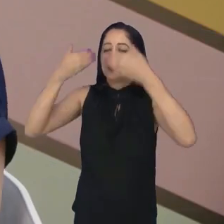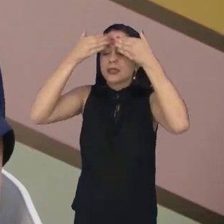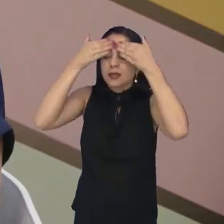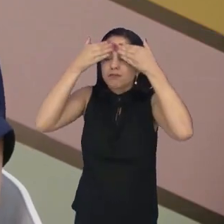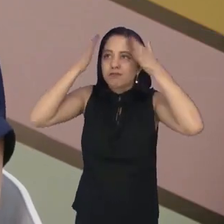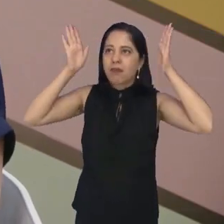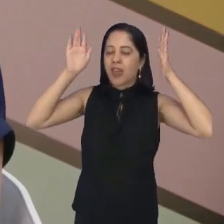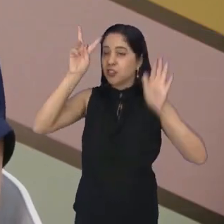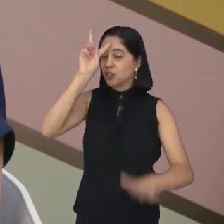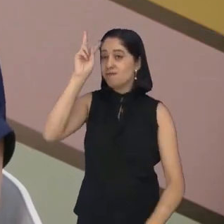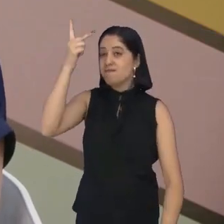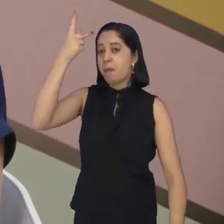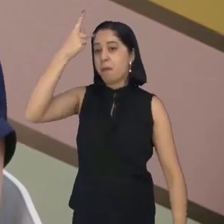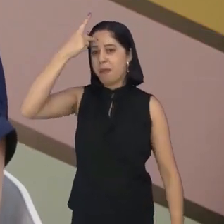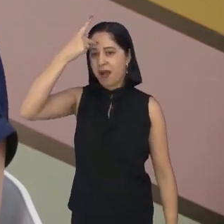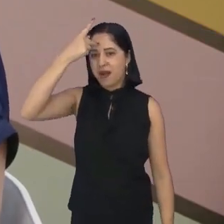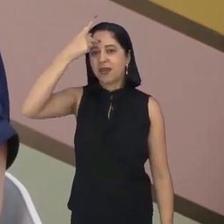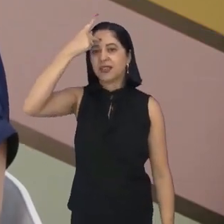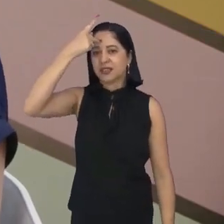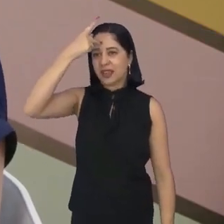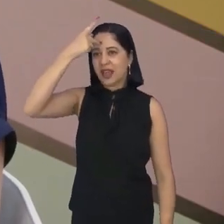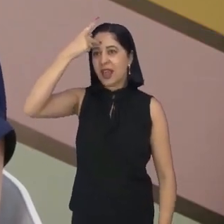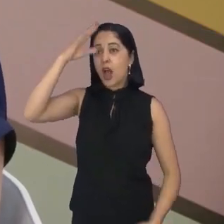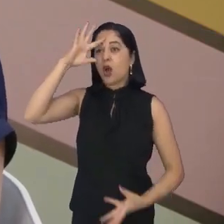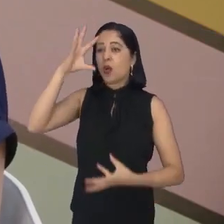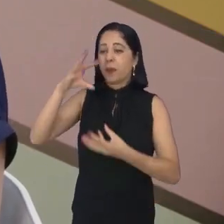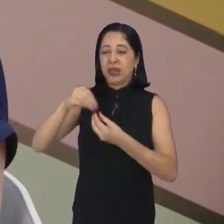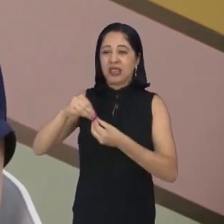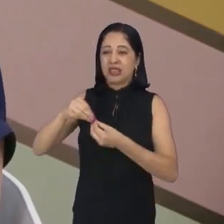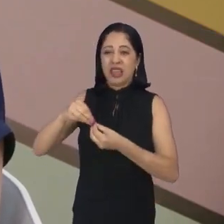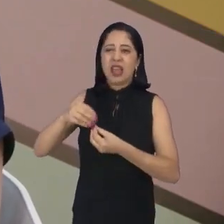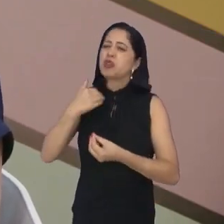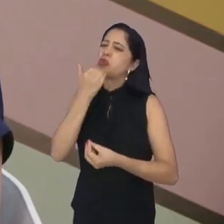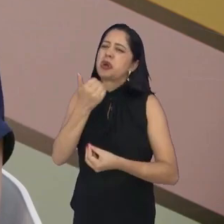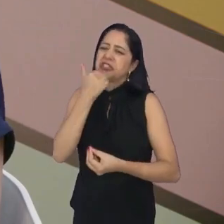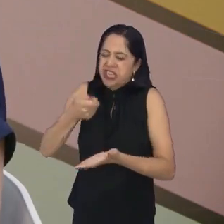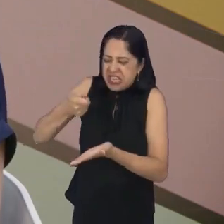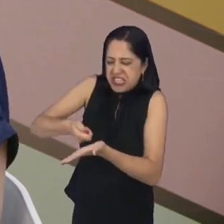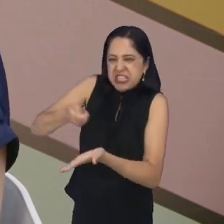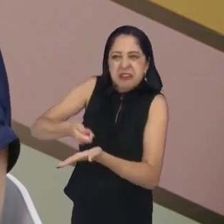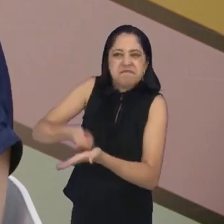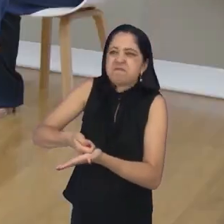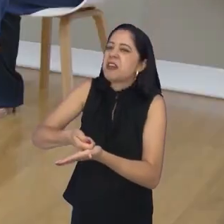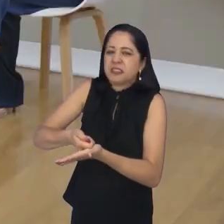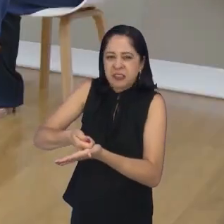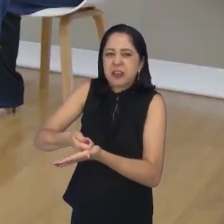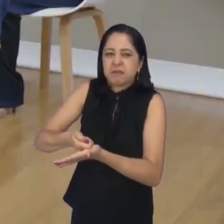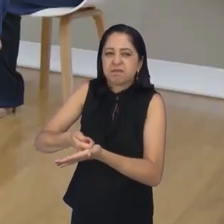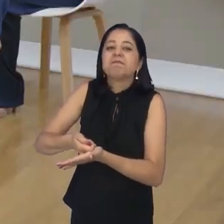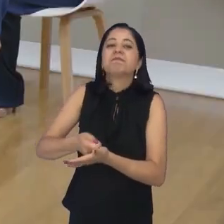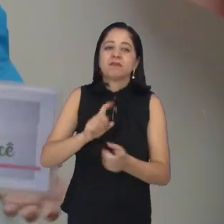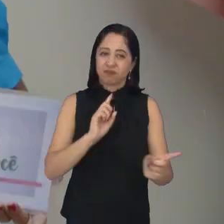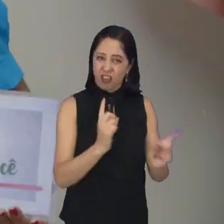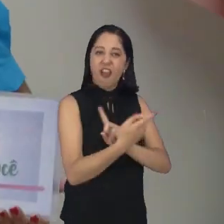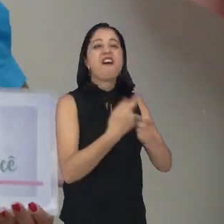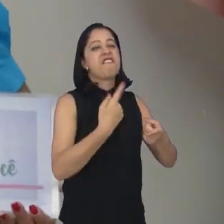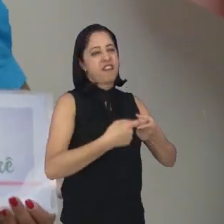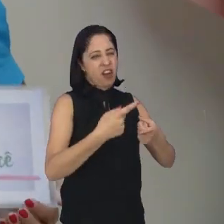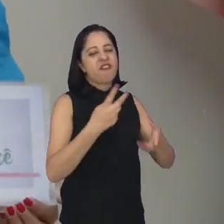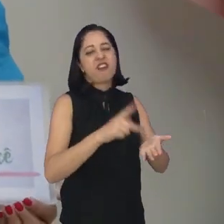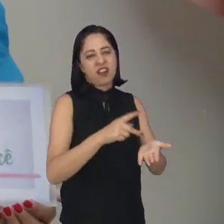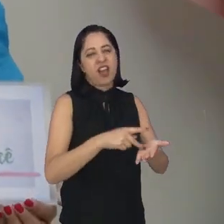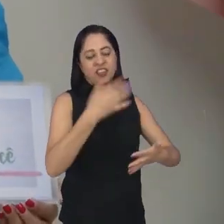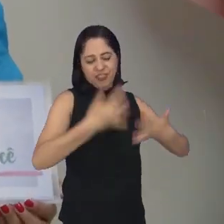trocar de mentalidade e entender que a educação punitiva não educa. Não educa, muito pelo contrário, acaba atrapalhando.